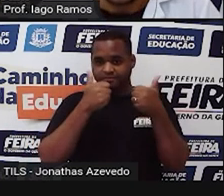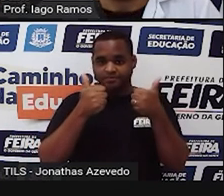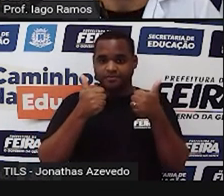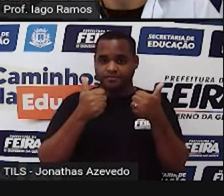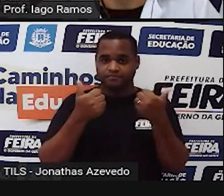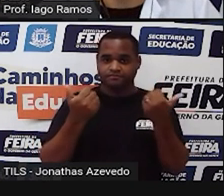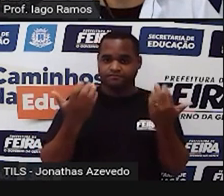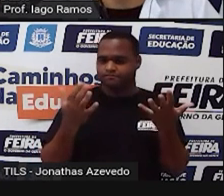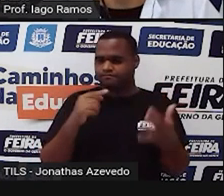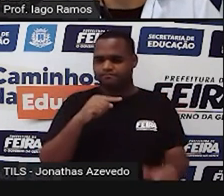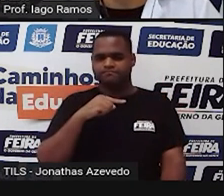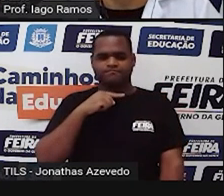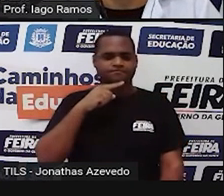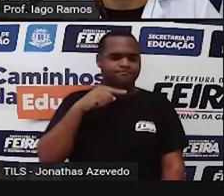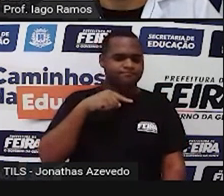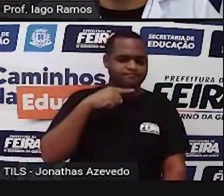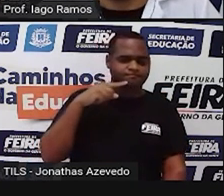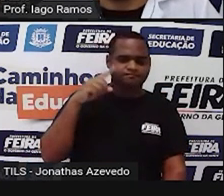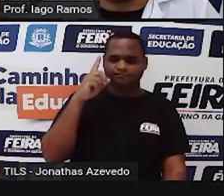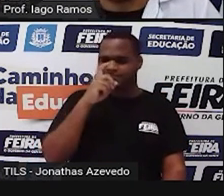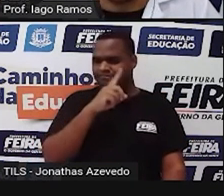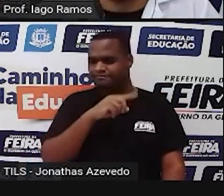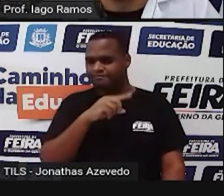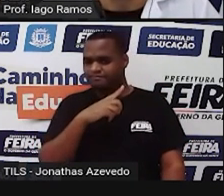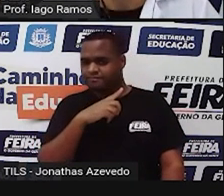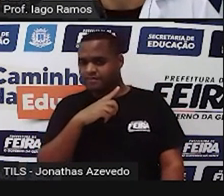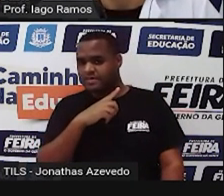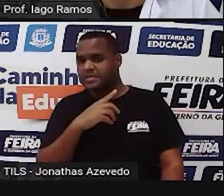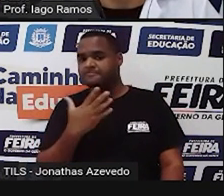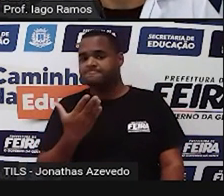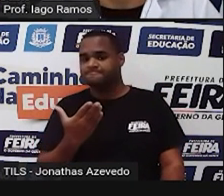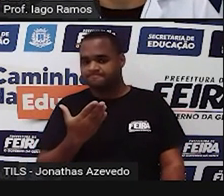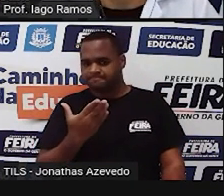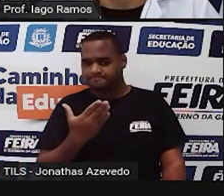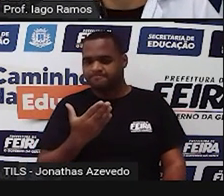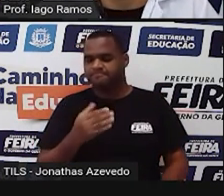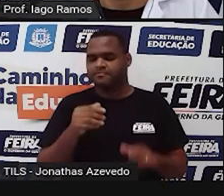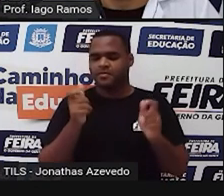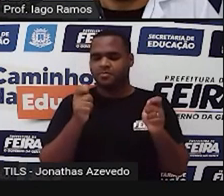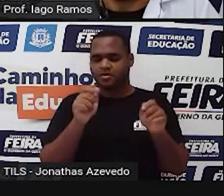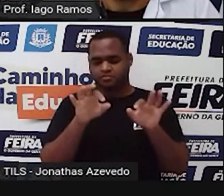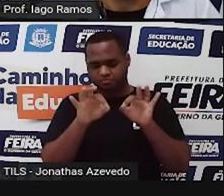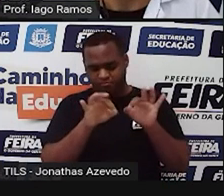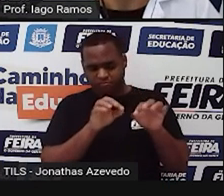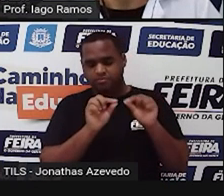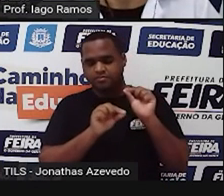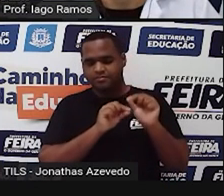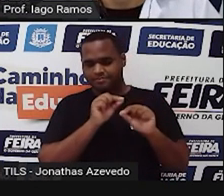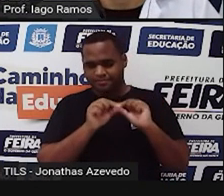Bom, ficou alguma duvidazinha, né? O é que você pode fazer?